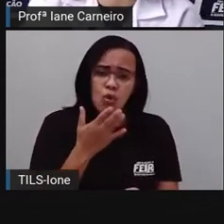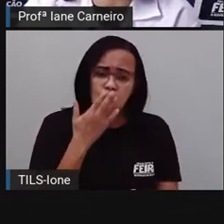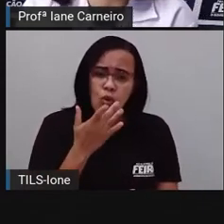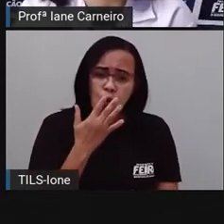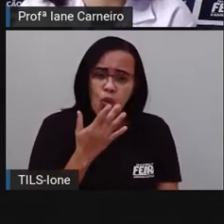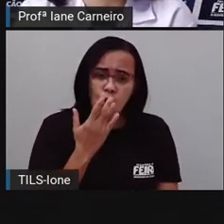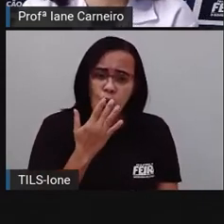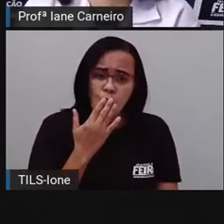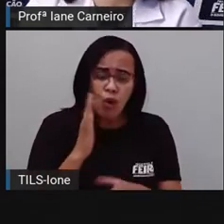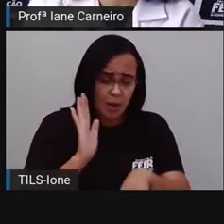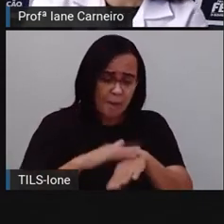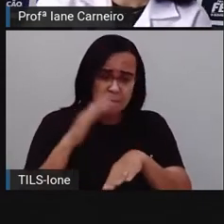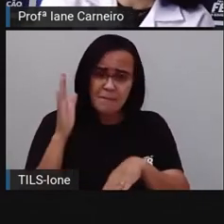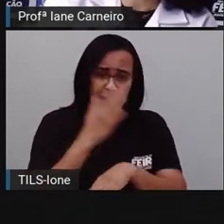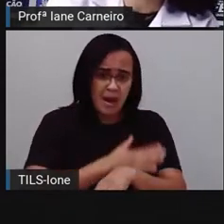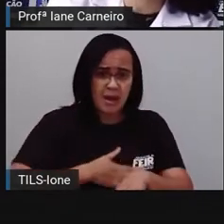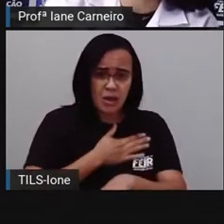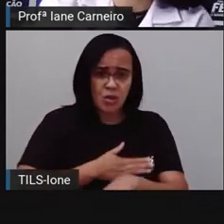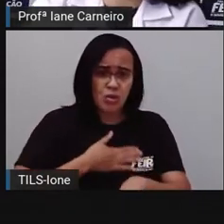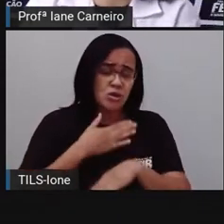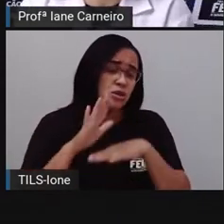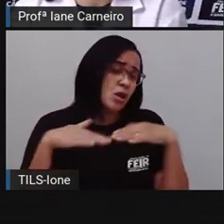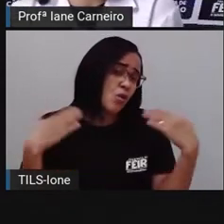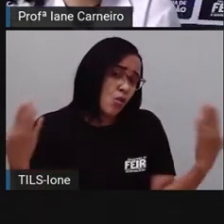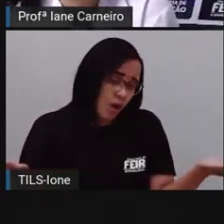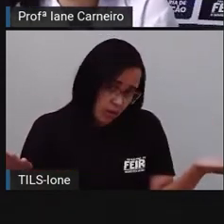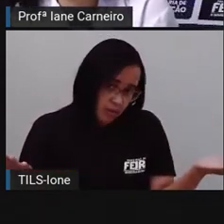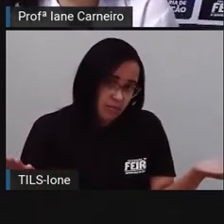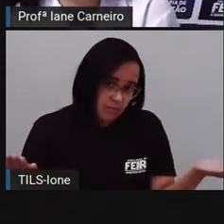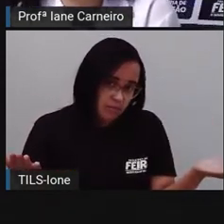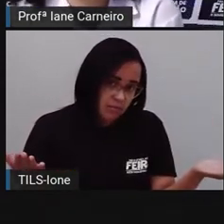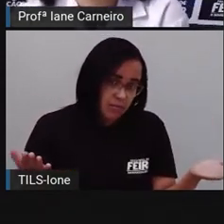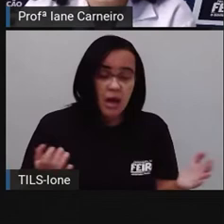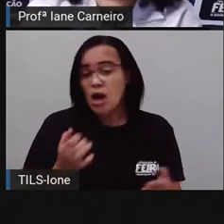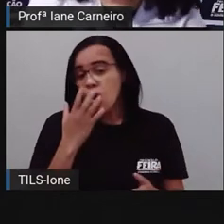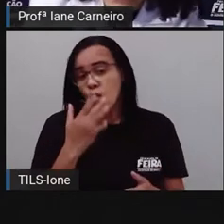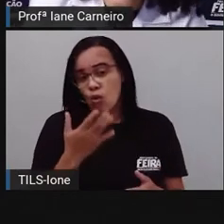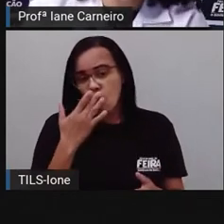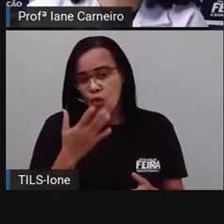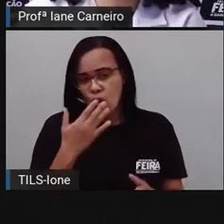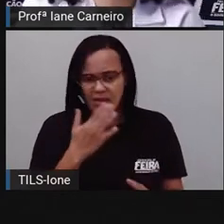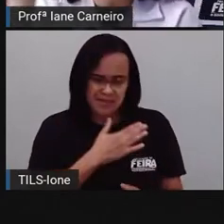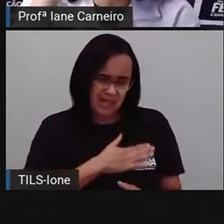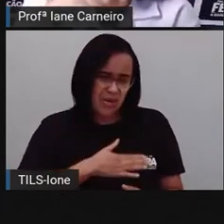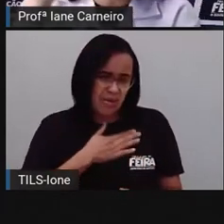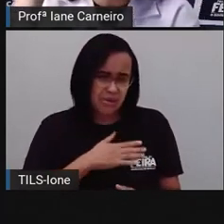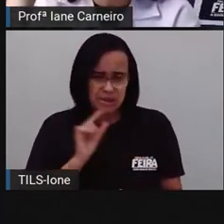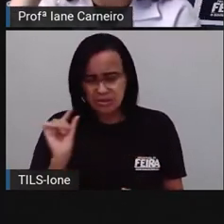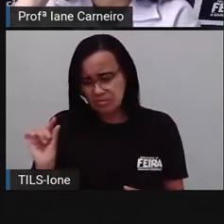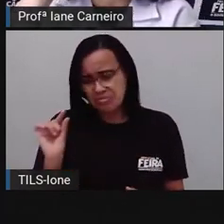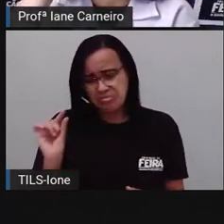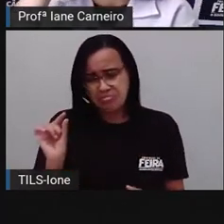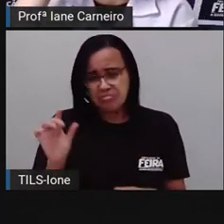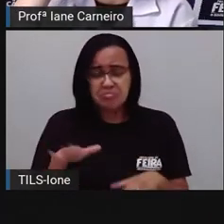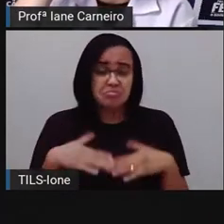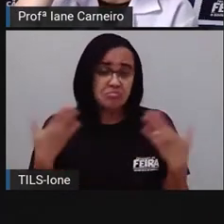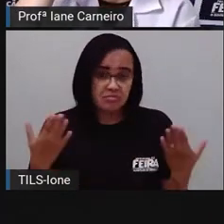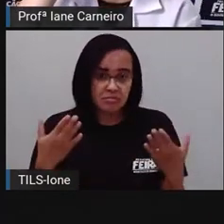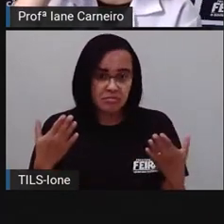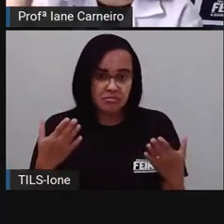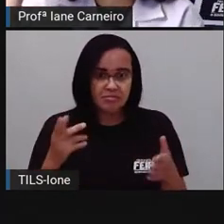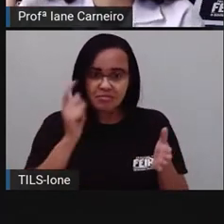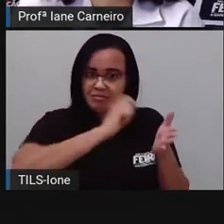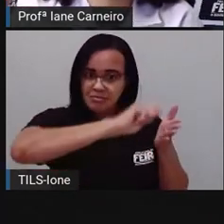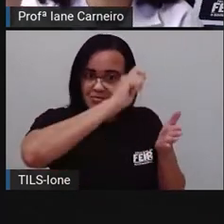você gosta mais, né? E qual é a cor que você gosta menos, certo? Pensem aí, escrevam aí o nome no caderno de vocês.